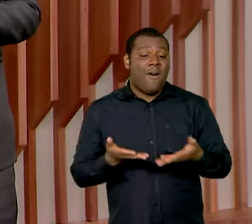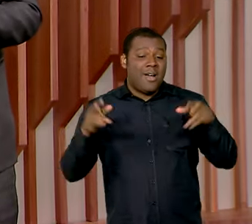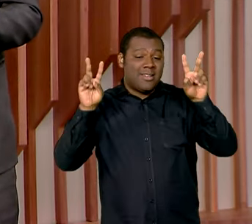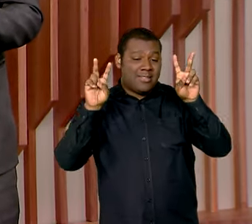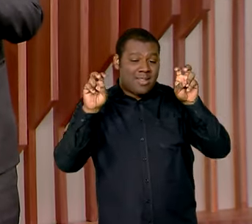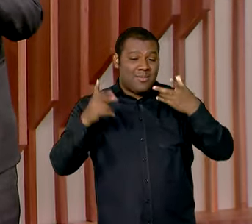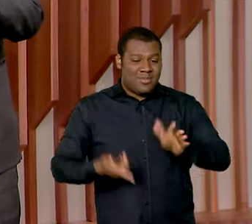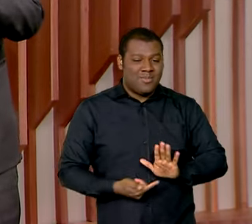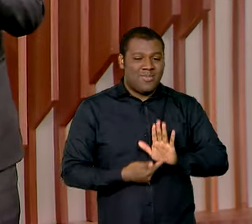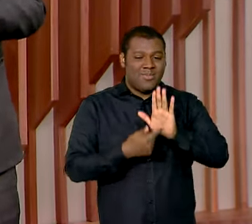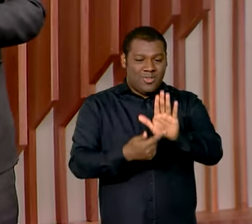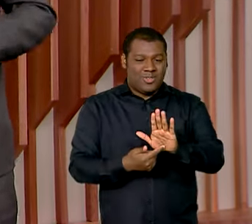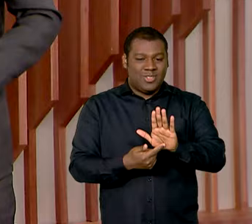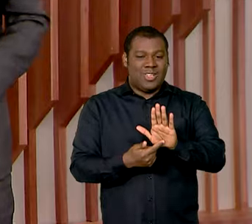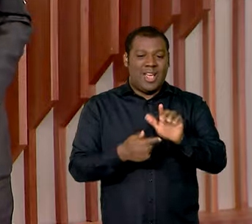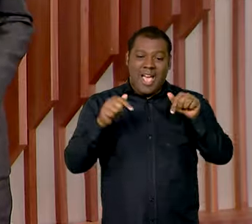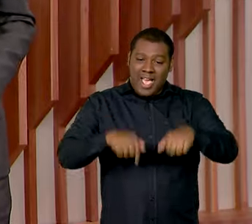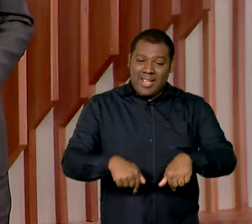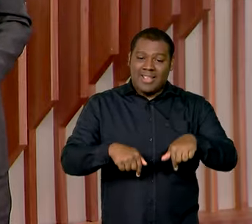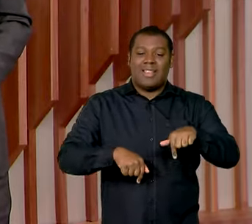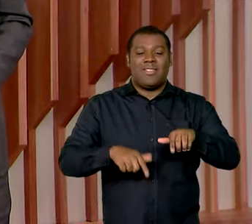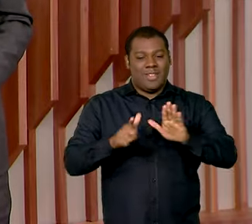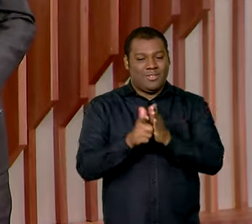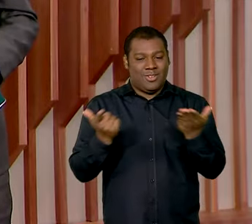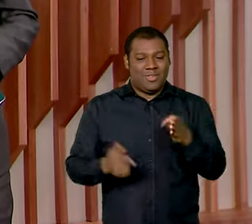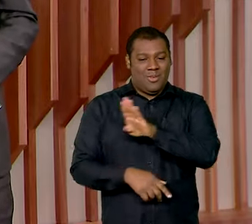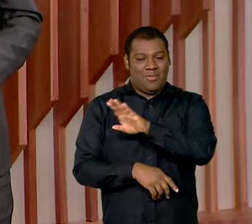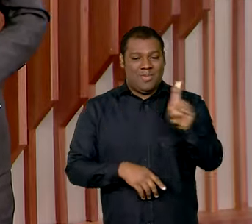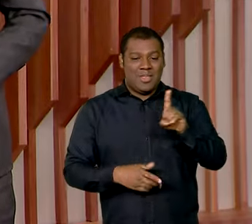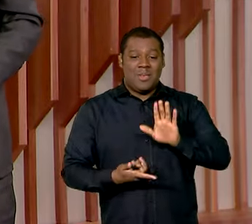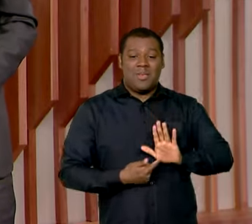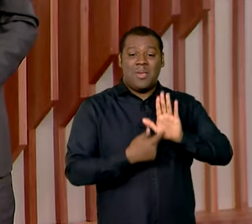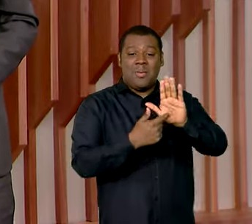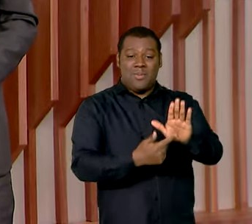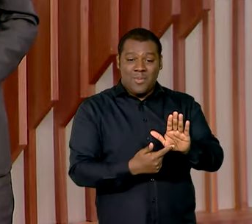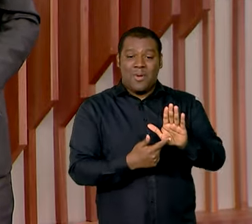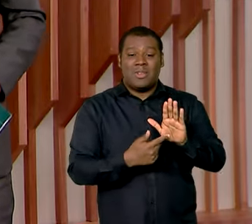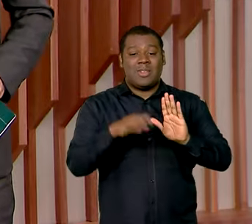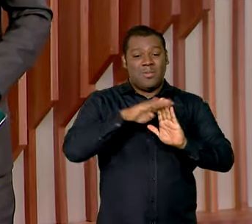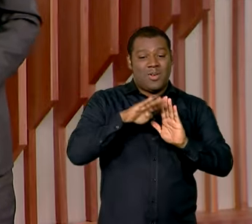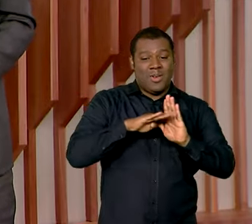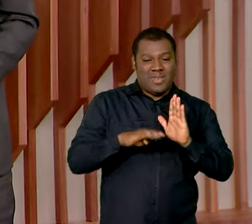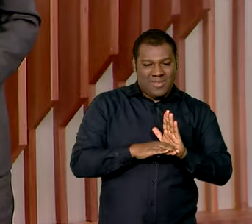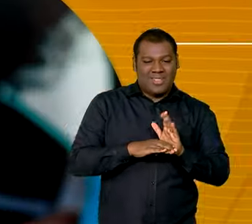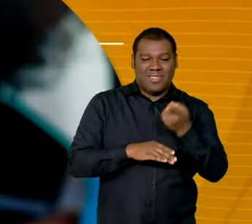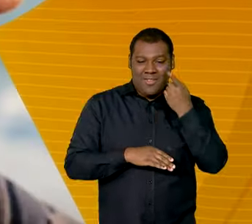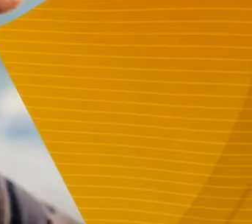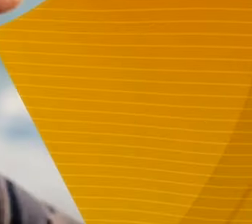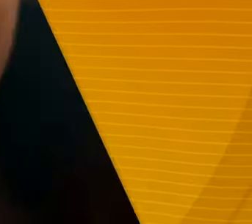começa a exibir hoje para você aqui no Brasil em Dia, o quadro Brasil no Rumo Certo. Dá uma olhadinha aí.